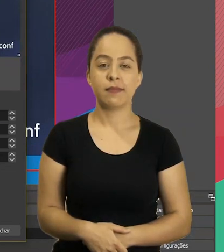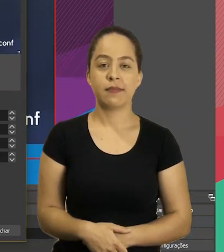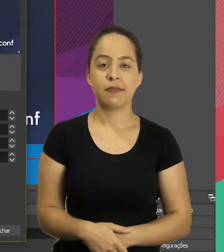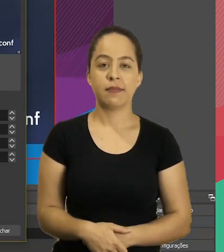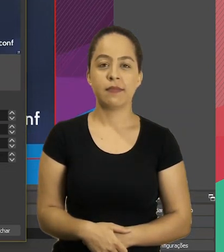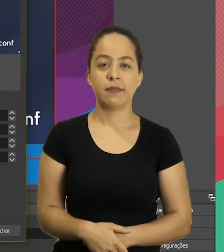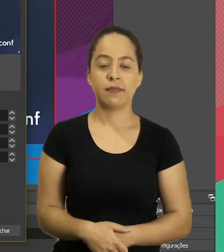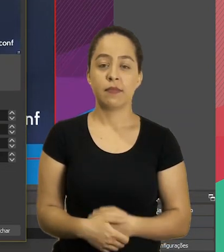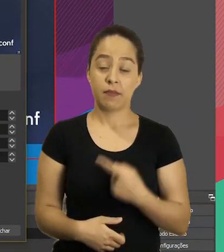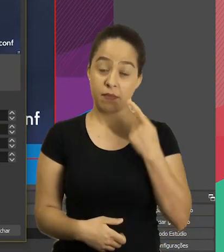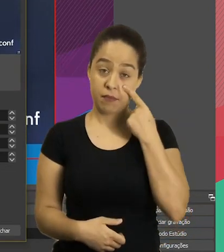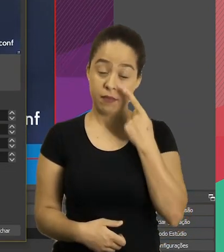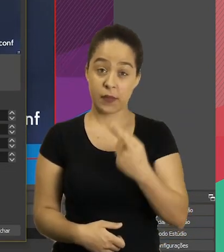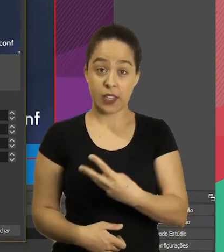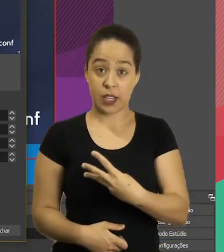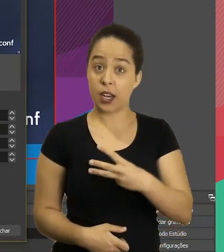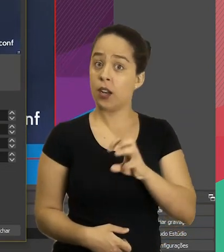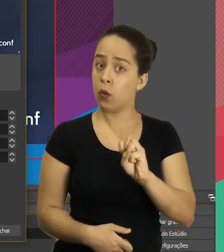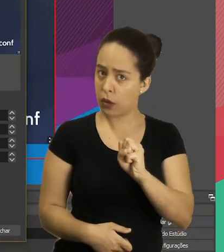38.